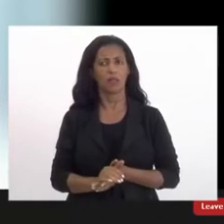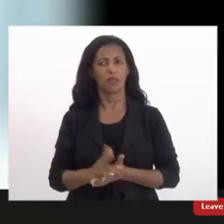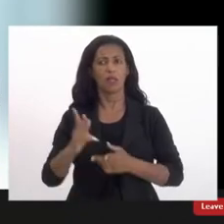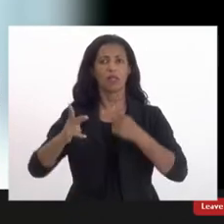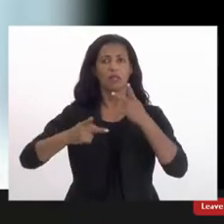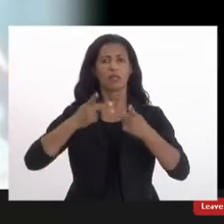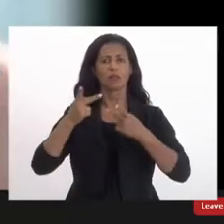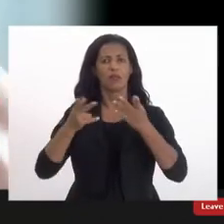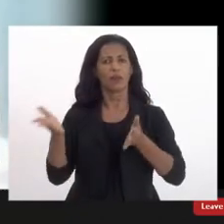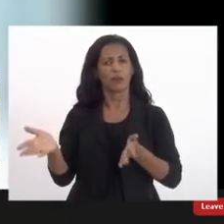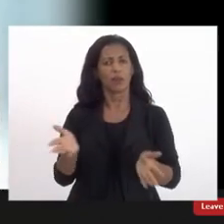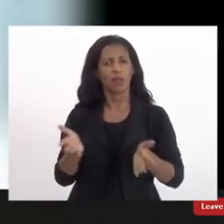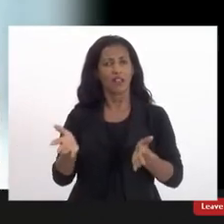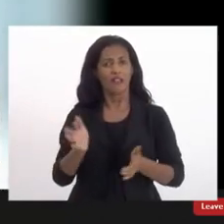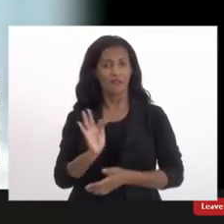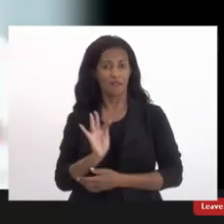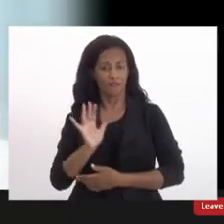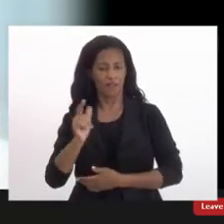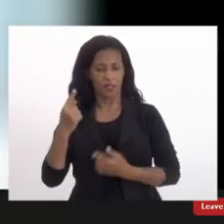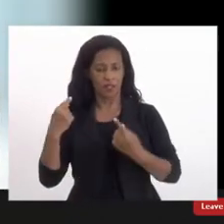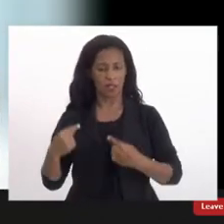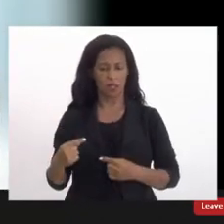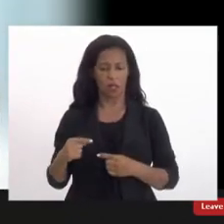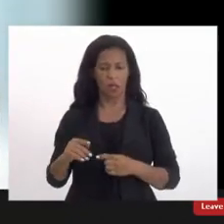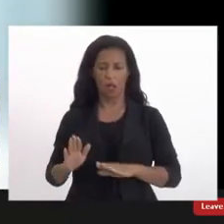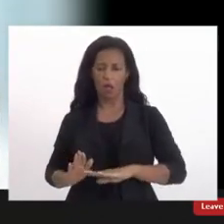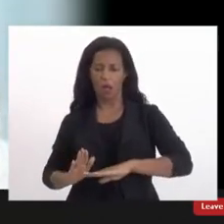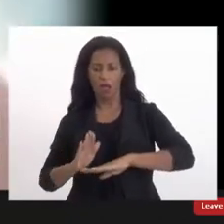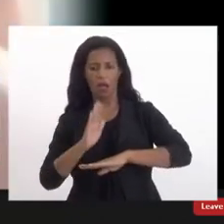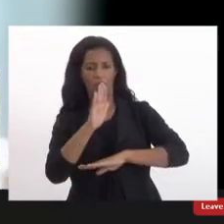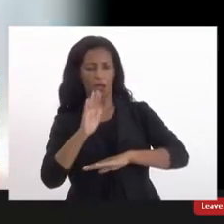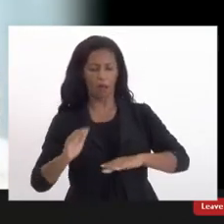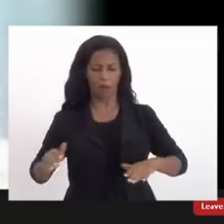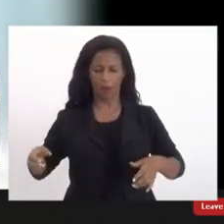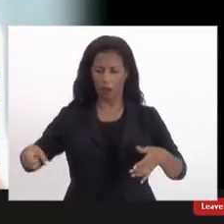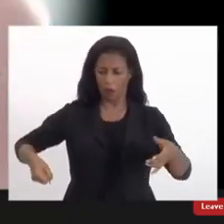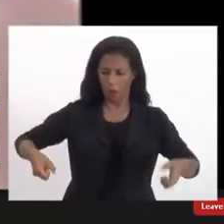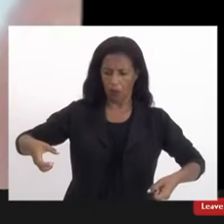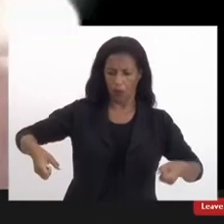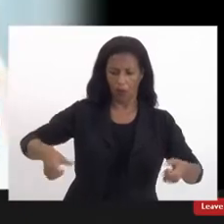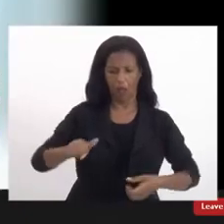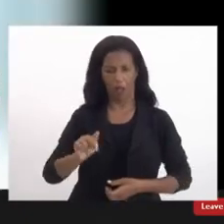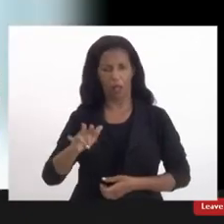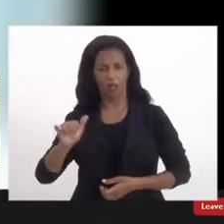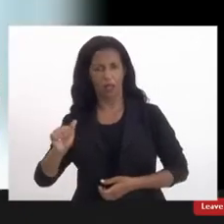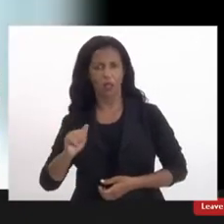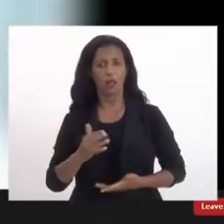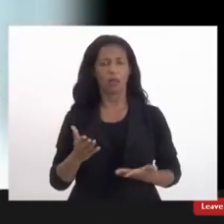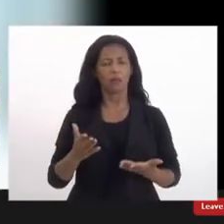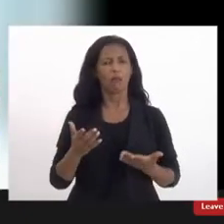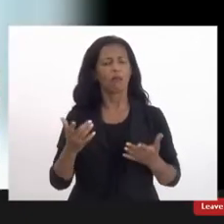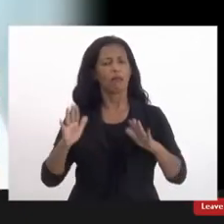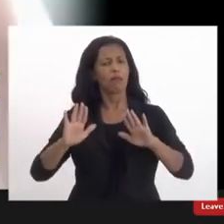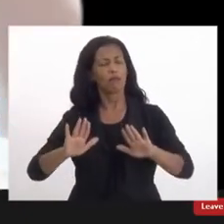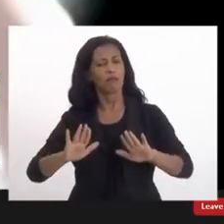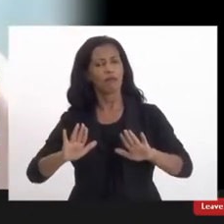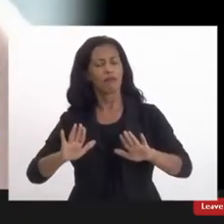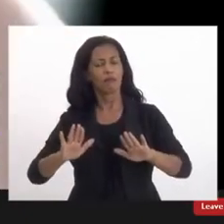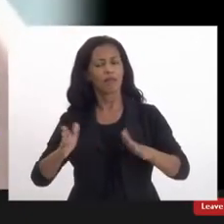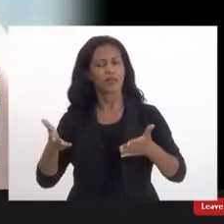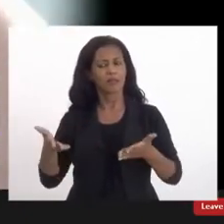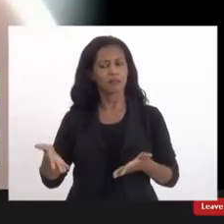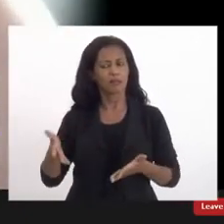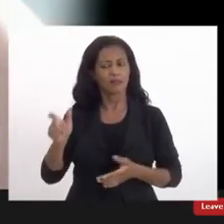fala muito em acessibilidade física rampas corrimão ADN NACEAN mas pra que